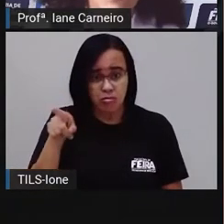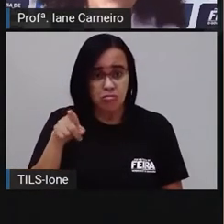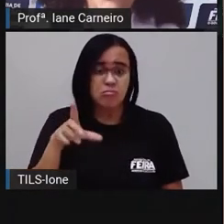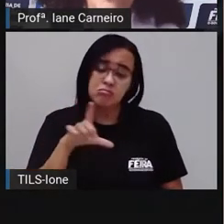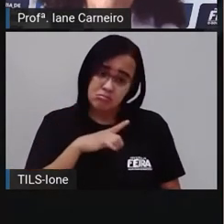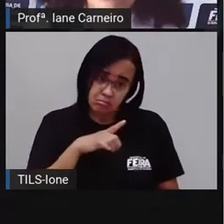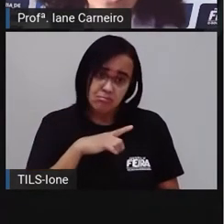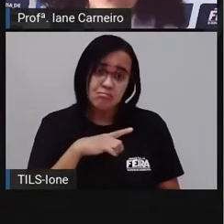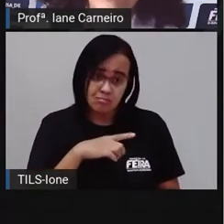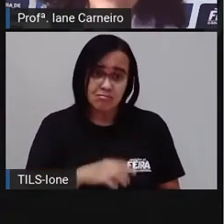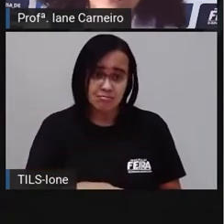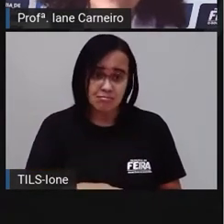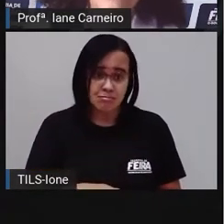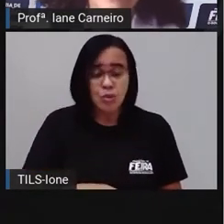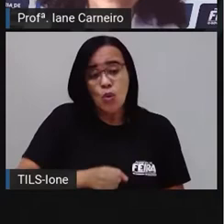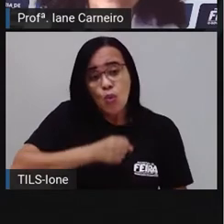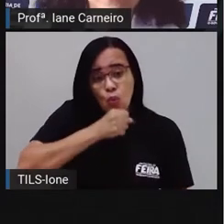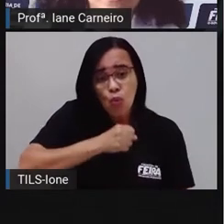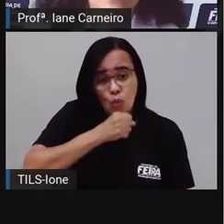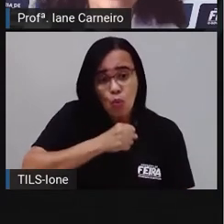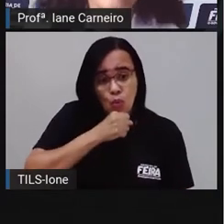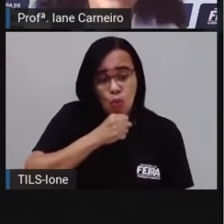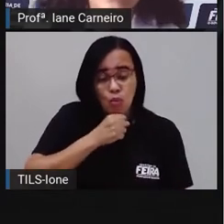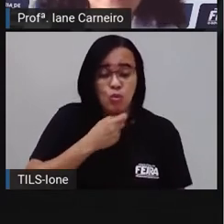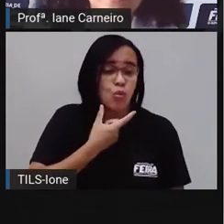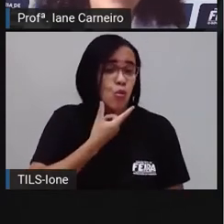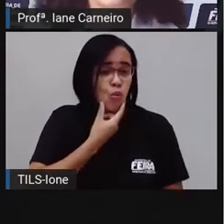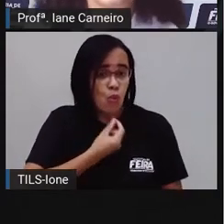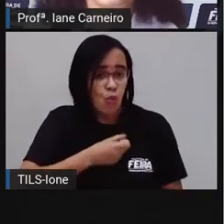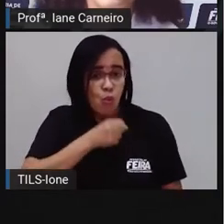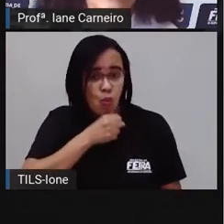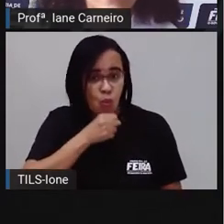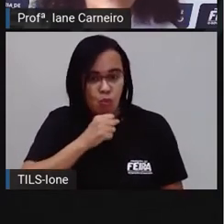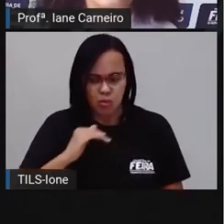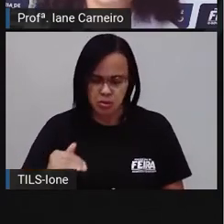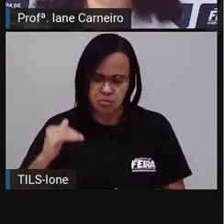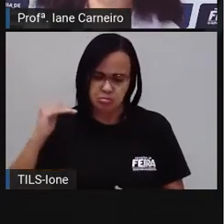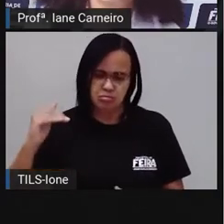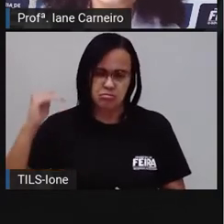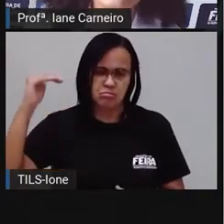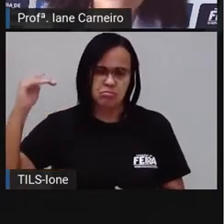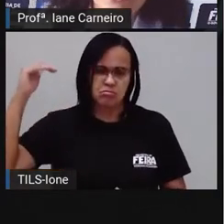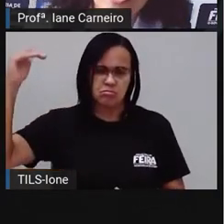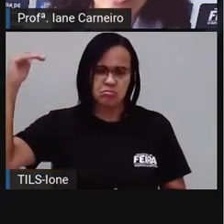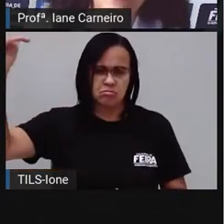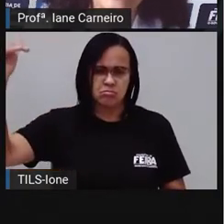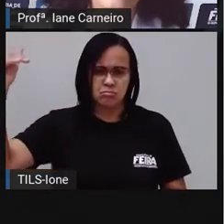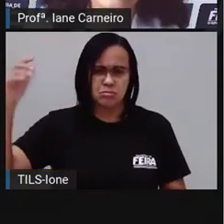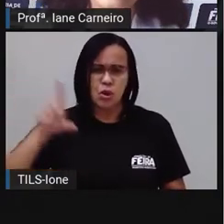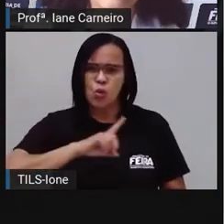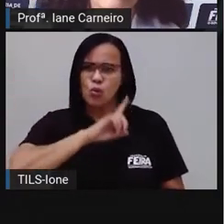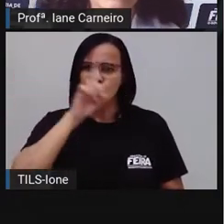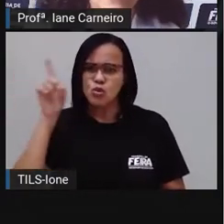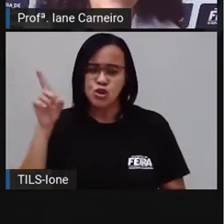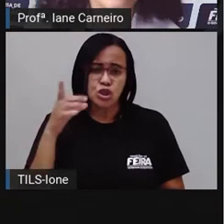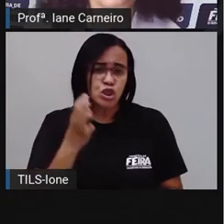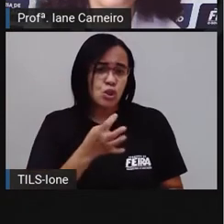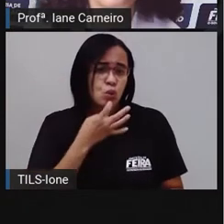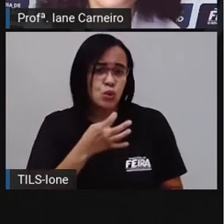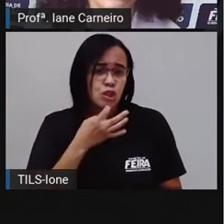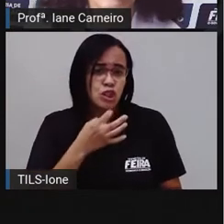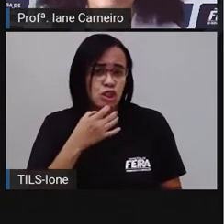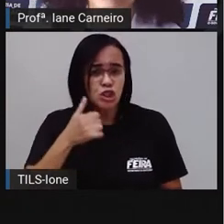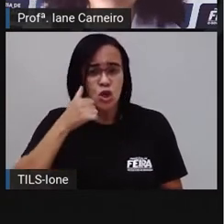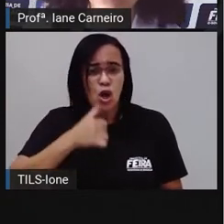O avô Agostinho foi crescendo, crescendo, crescendo. E um dia ele conheceu a avó Marli.